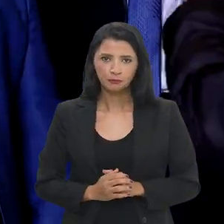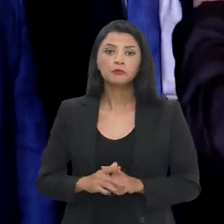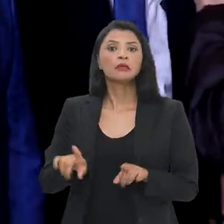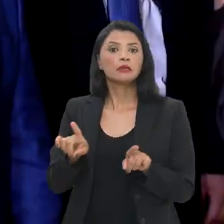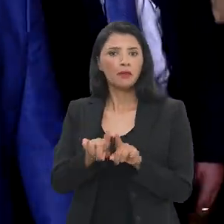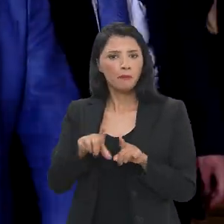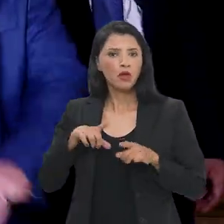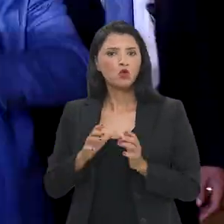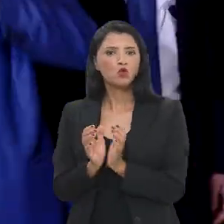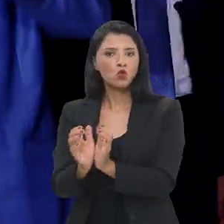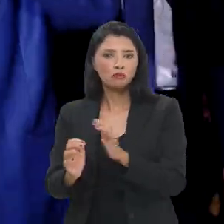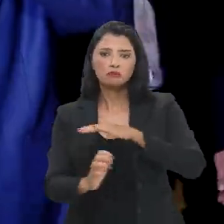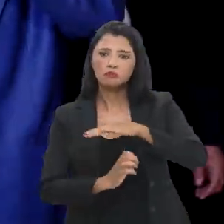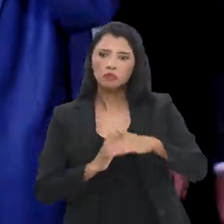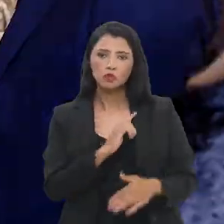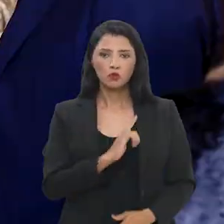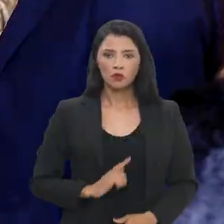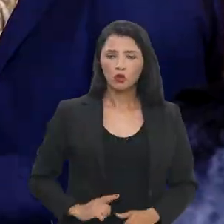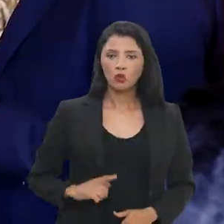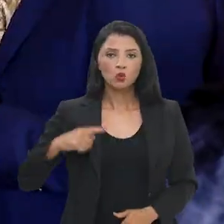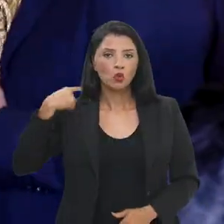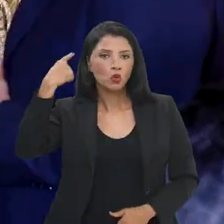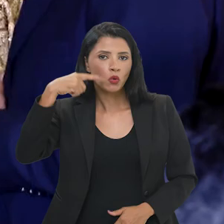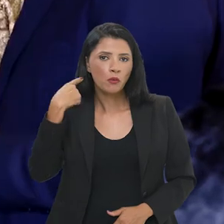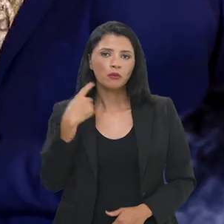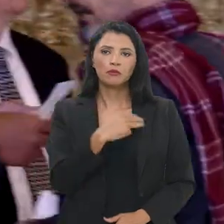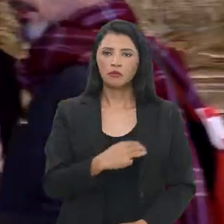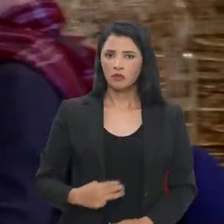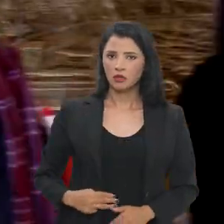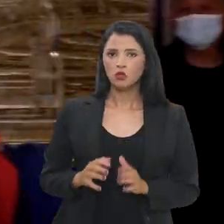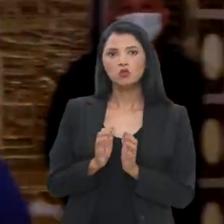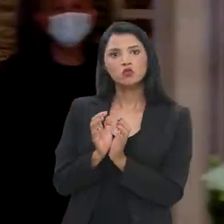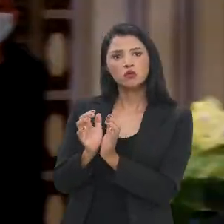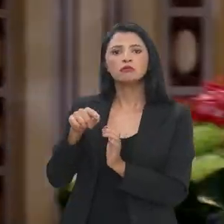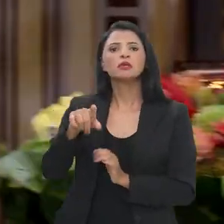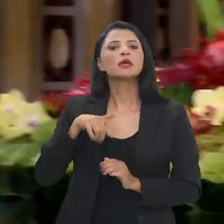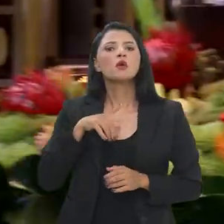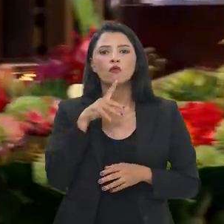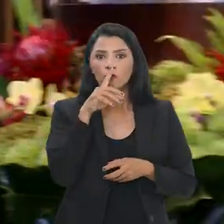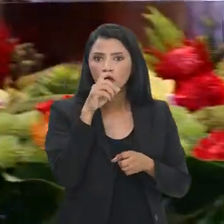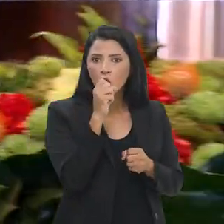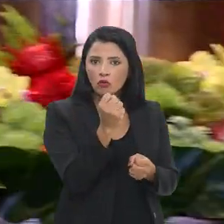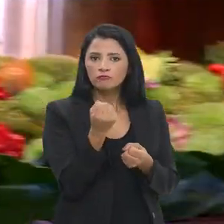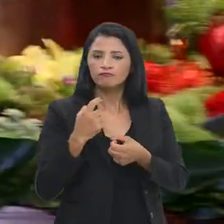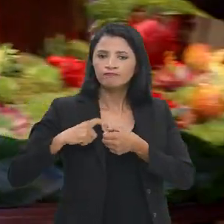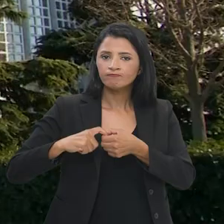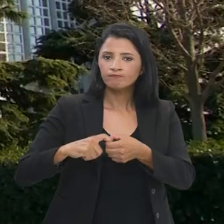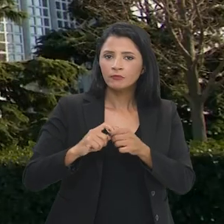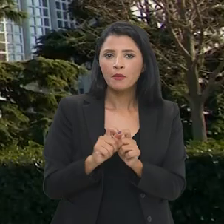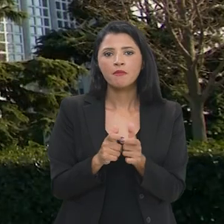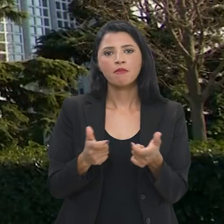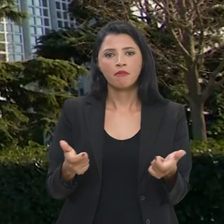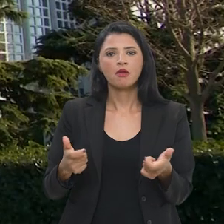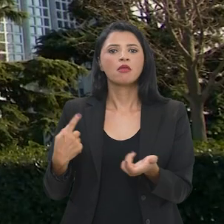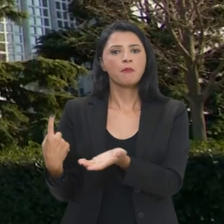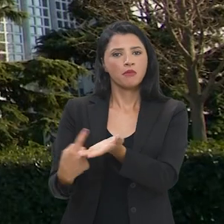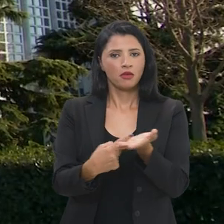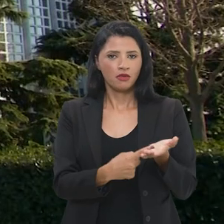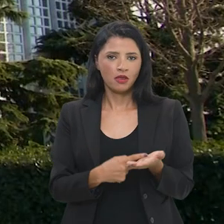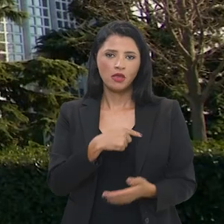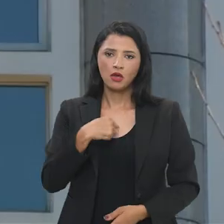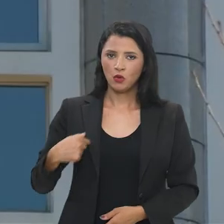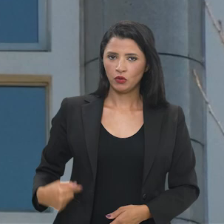para o Brasil. Formada também por empresários, governadores, parlamentares e ministros, a comitiva quer fortalecer e ampliar